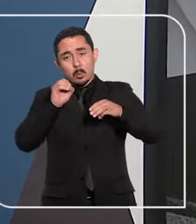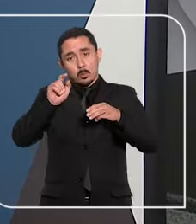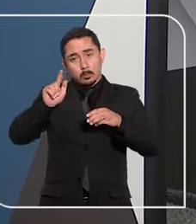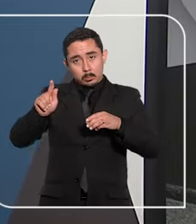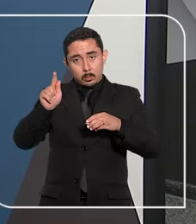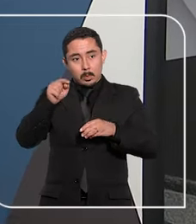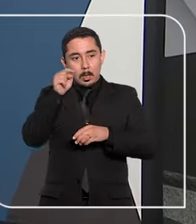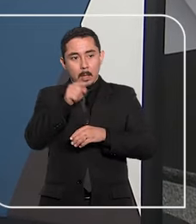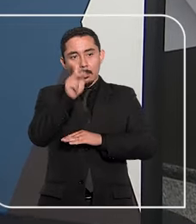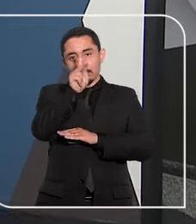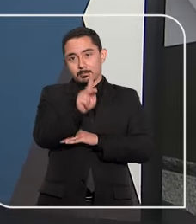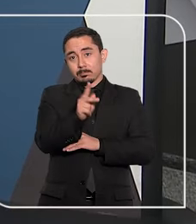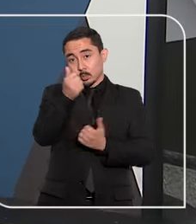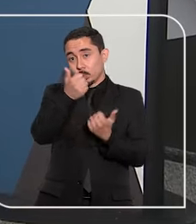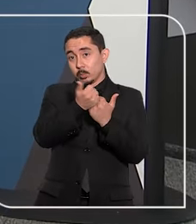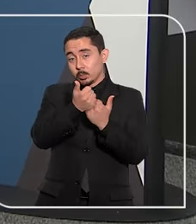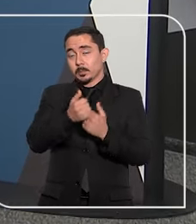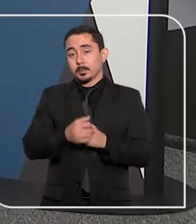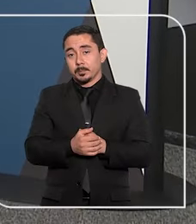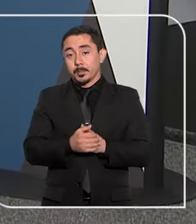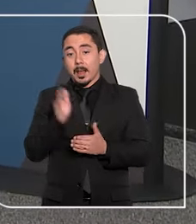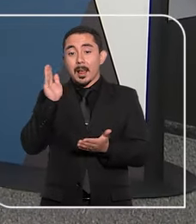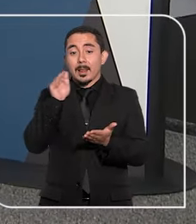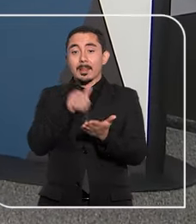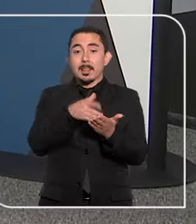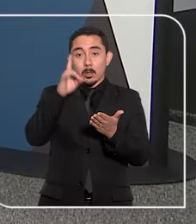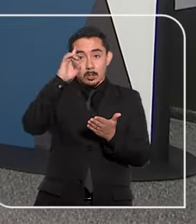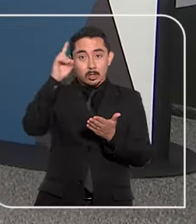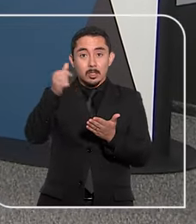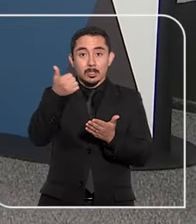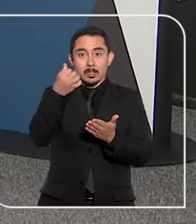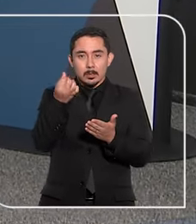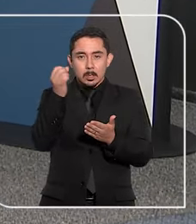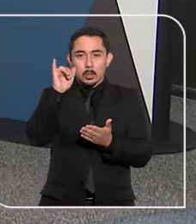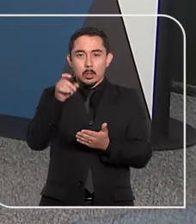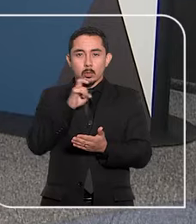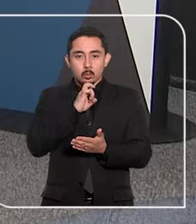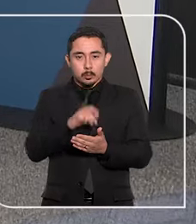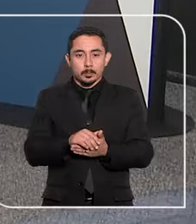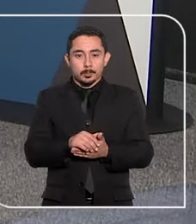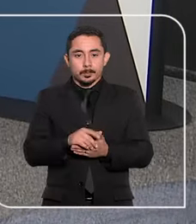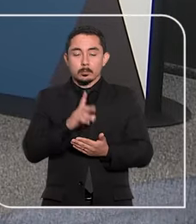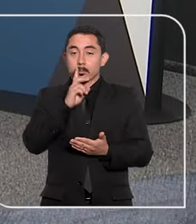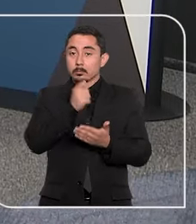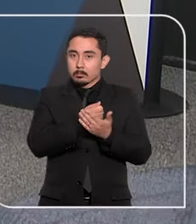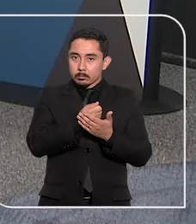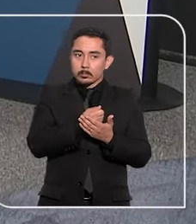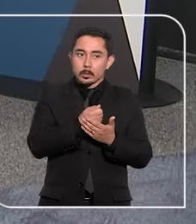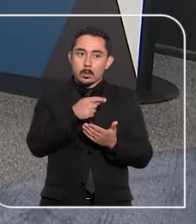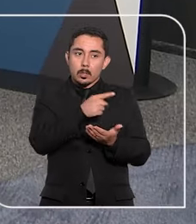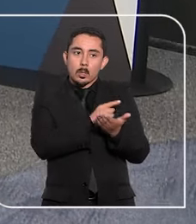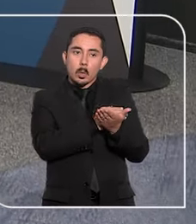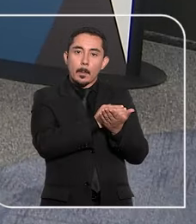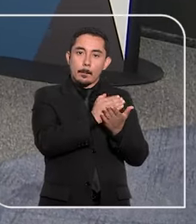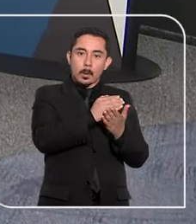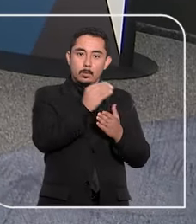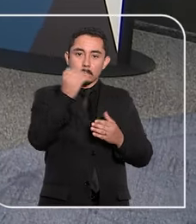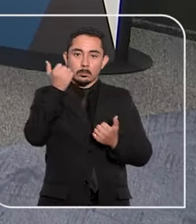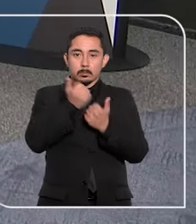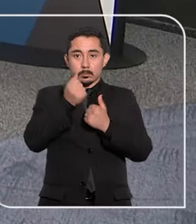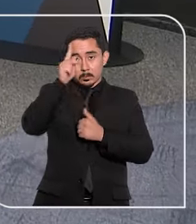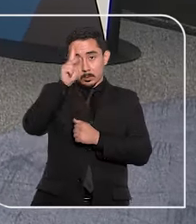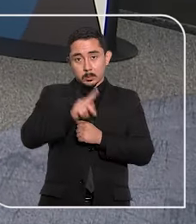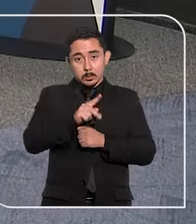Fernandes no exercício da presidência, até o último dia 16 de julho. Começando pela decisão em que o vice-presidente do